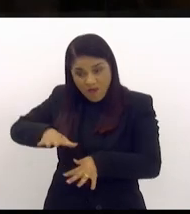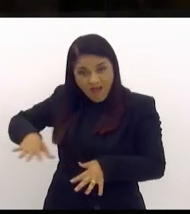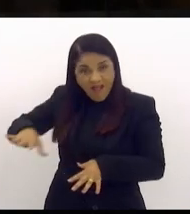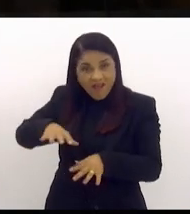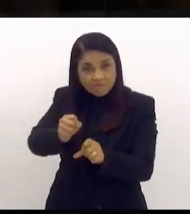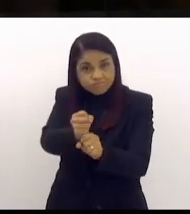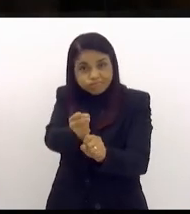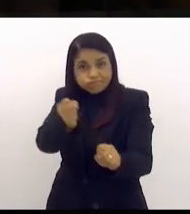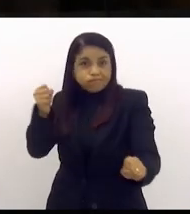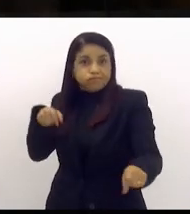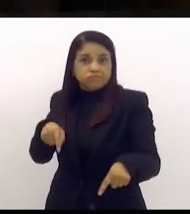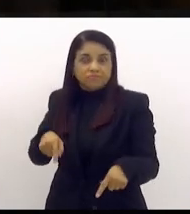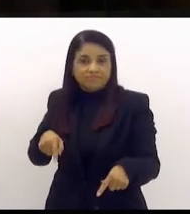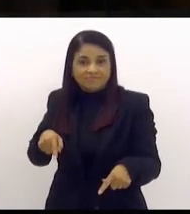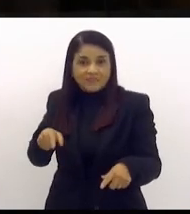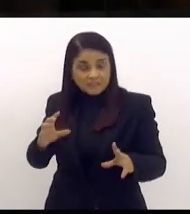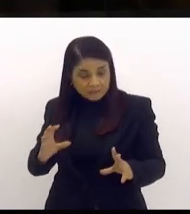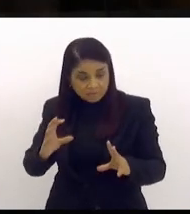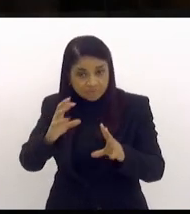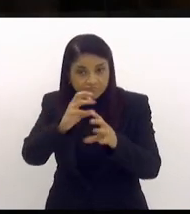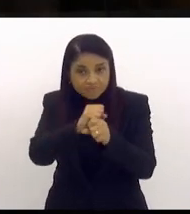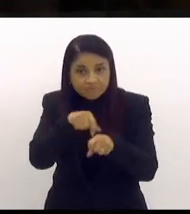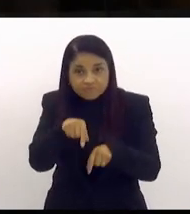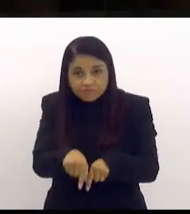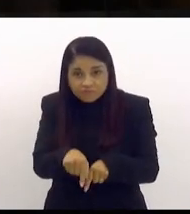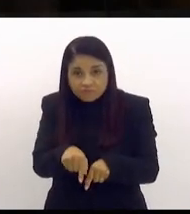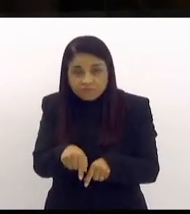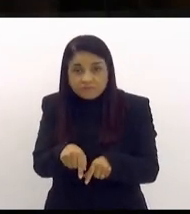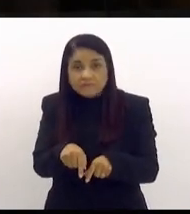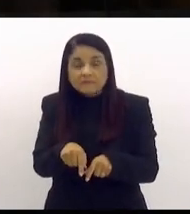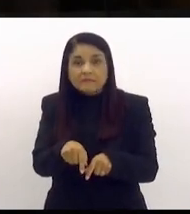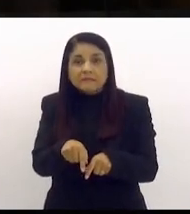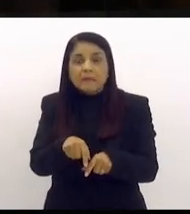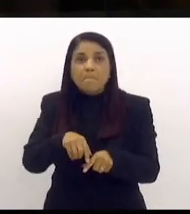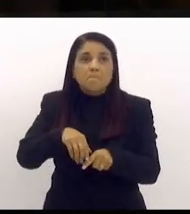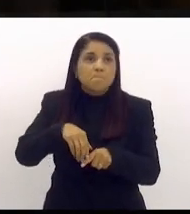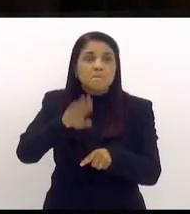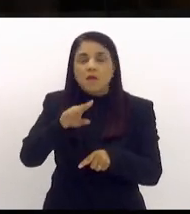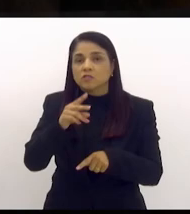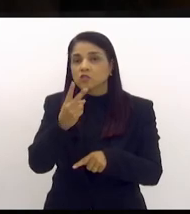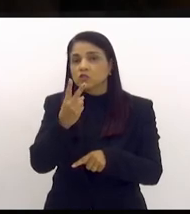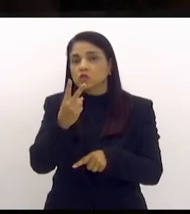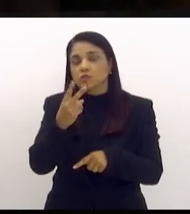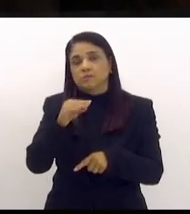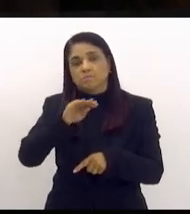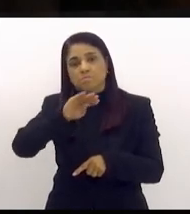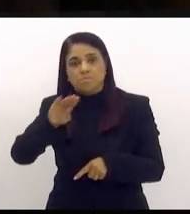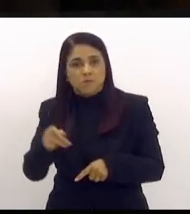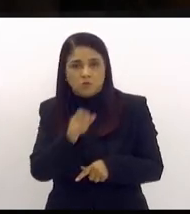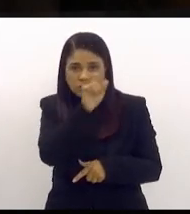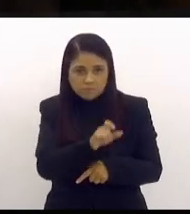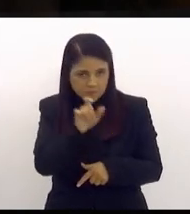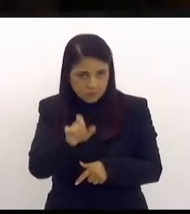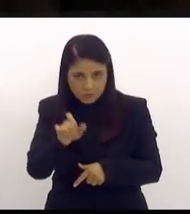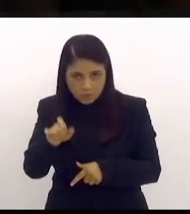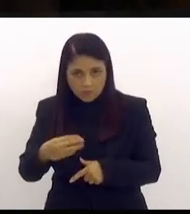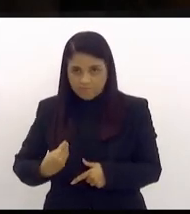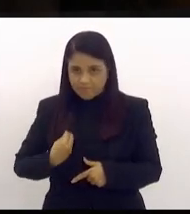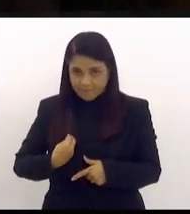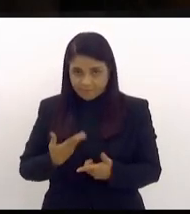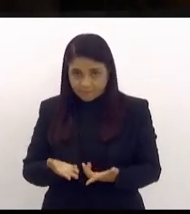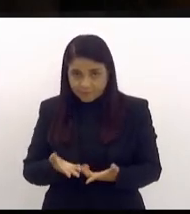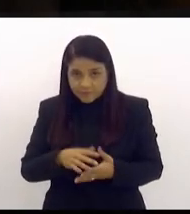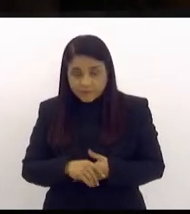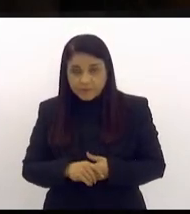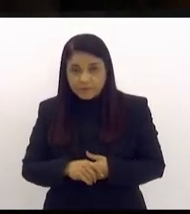que, se somar tudo, possivelmente tem mais de dois milhões de pessoas. Pegar a